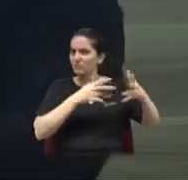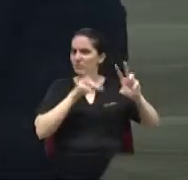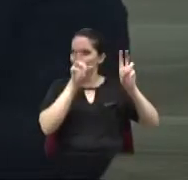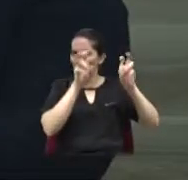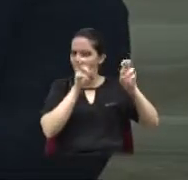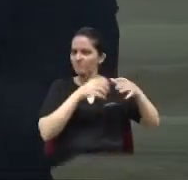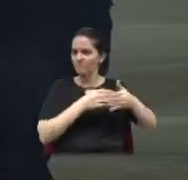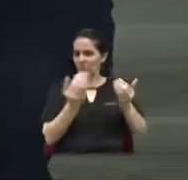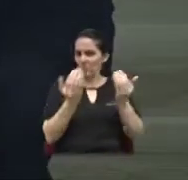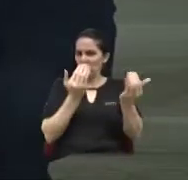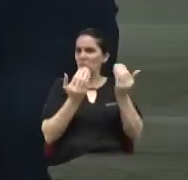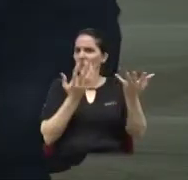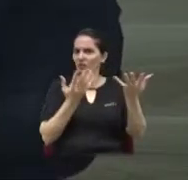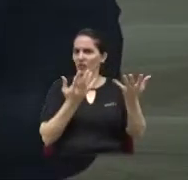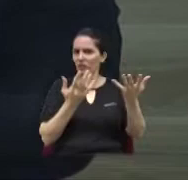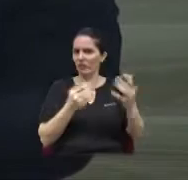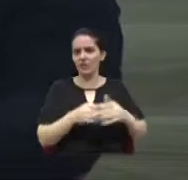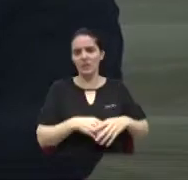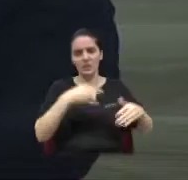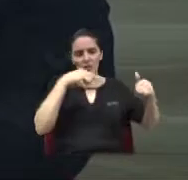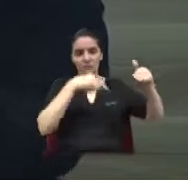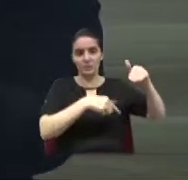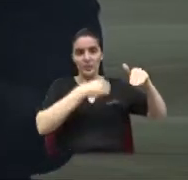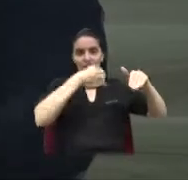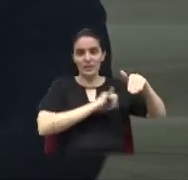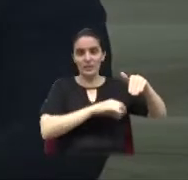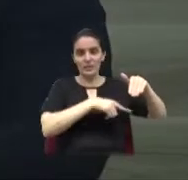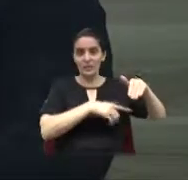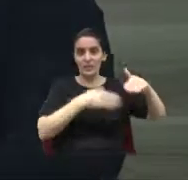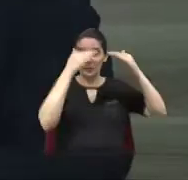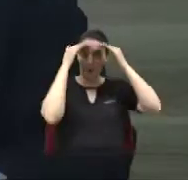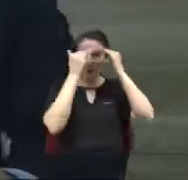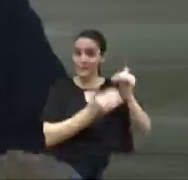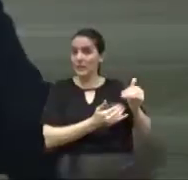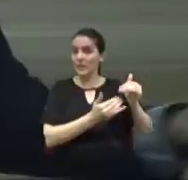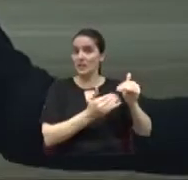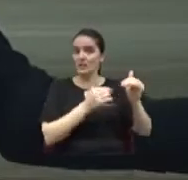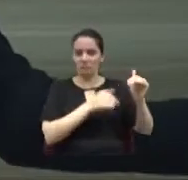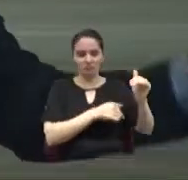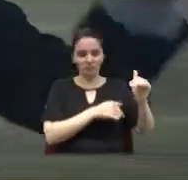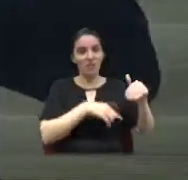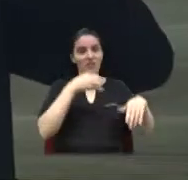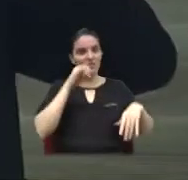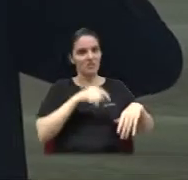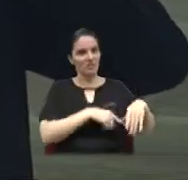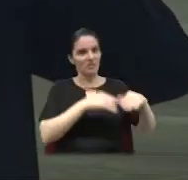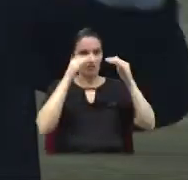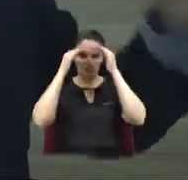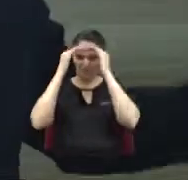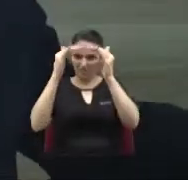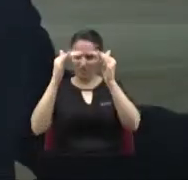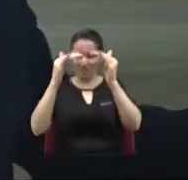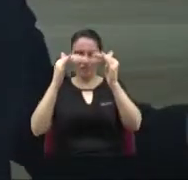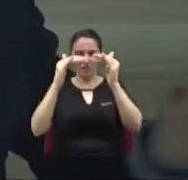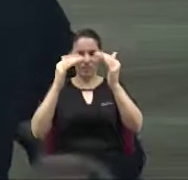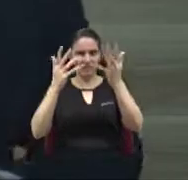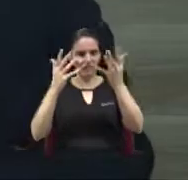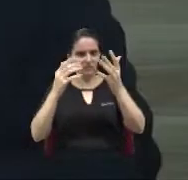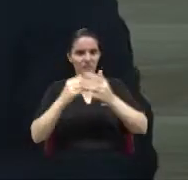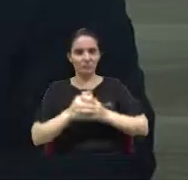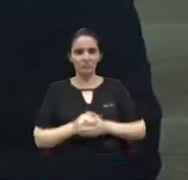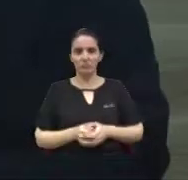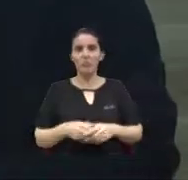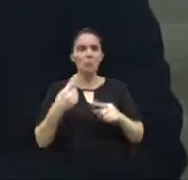ter mosquito ali, mosca, na quantidade que existe. Zona rural, pasto, é comum ter.